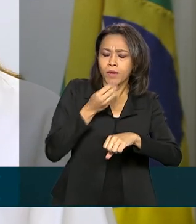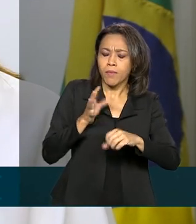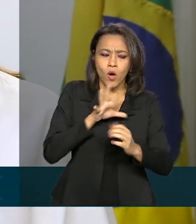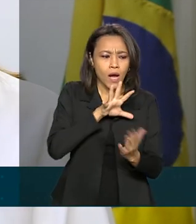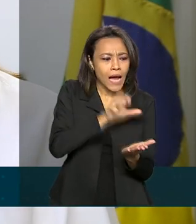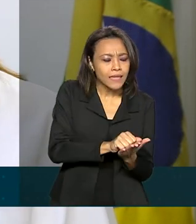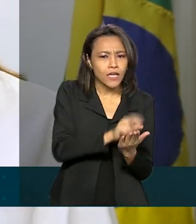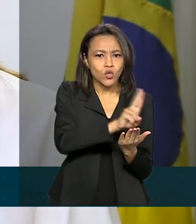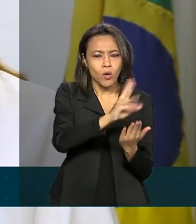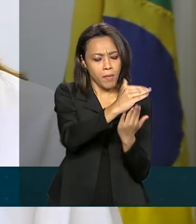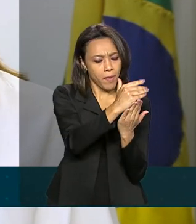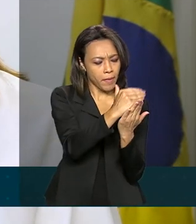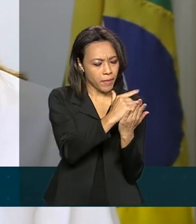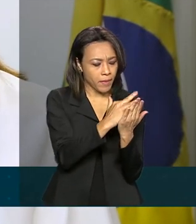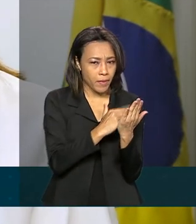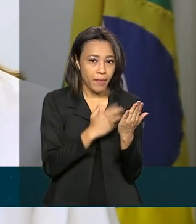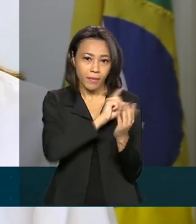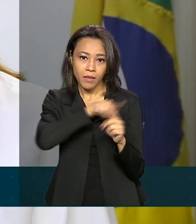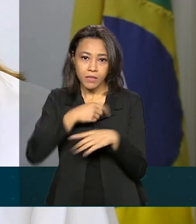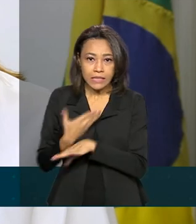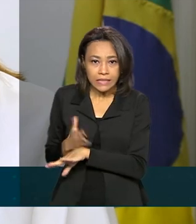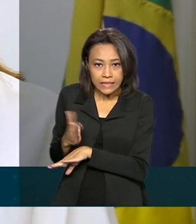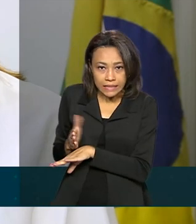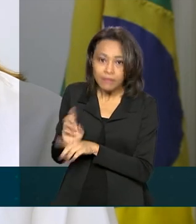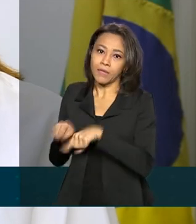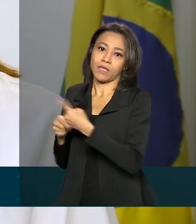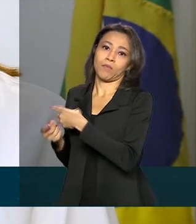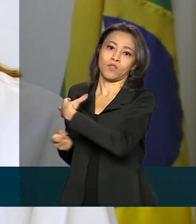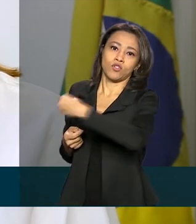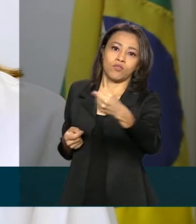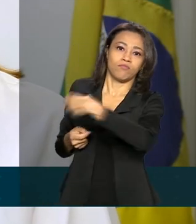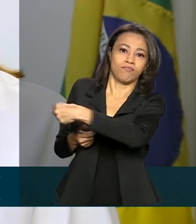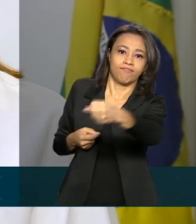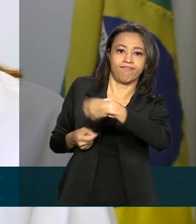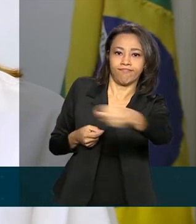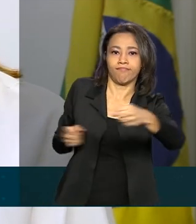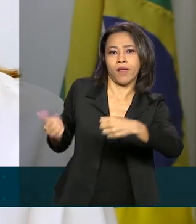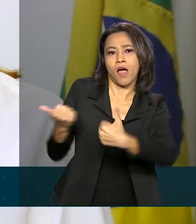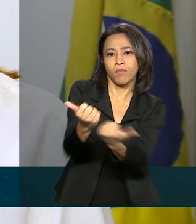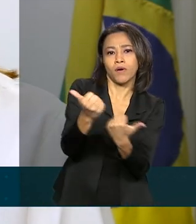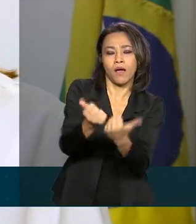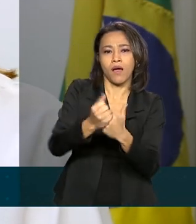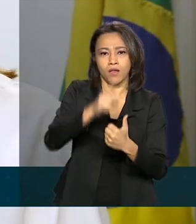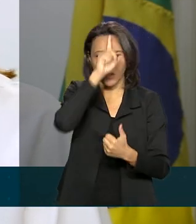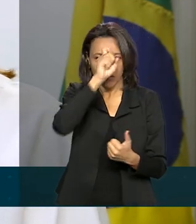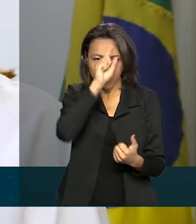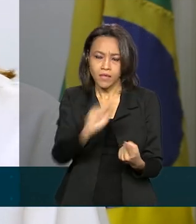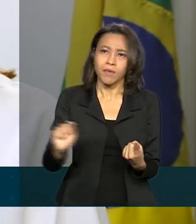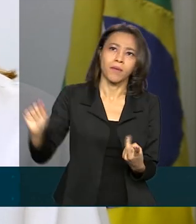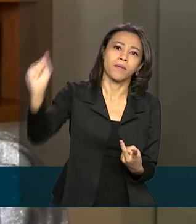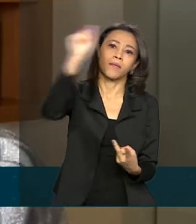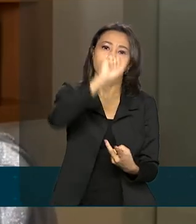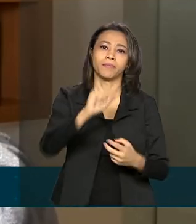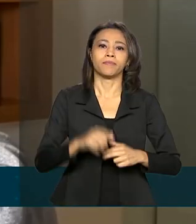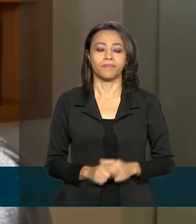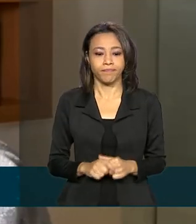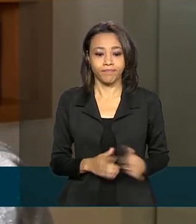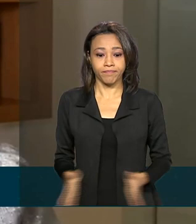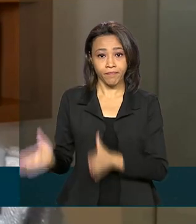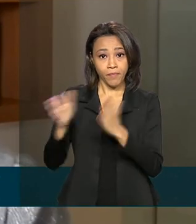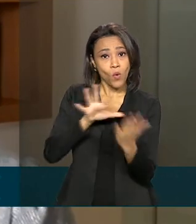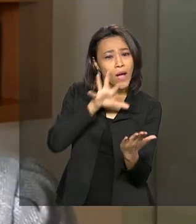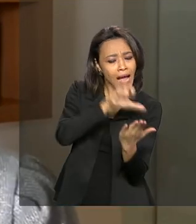e ainda mais capacitados para que pudessem ser recrutados a qualquer momento e trabalhar no enfrentamento à doença. O